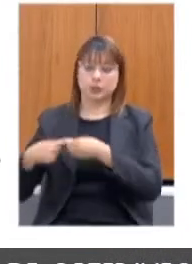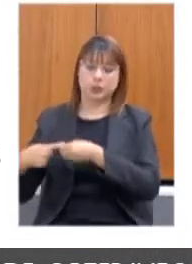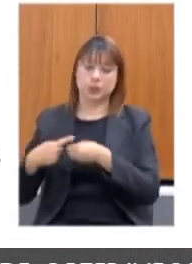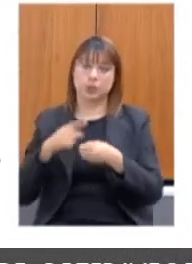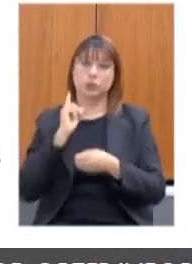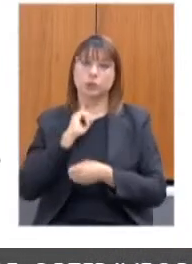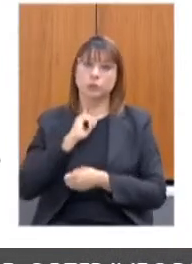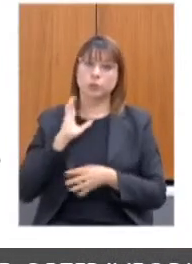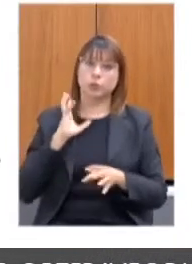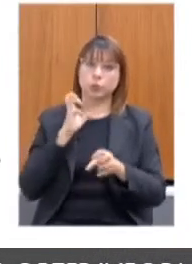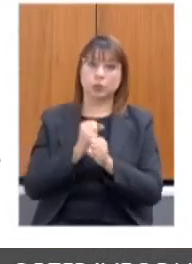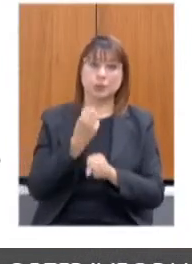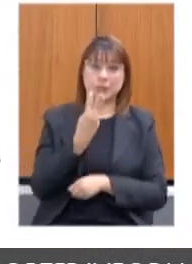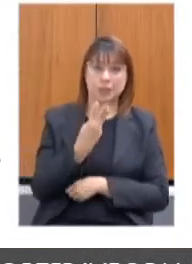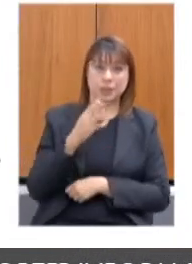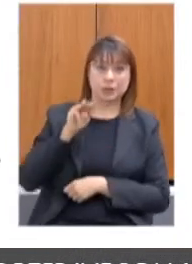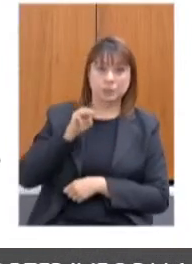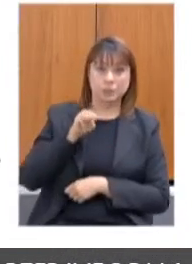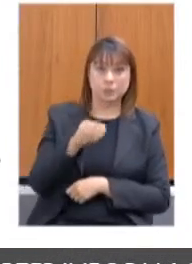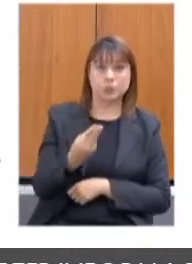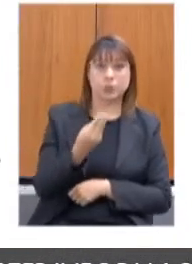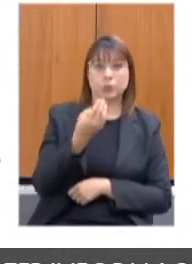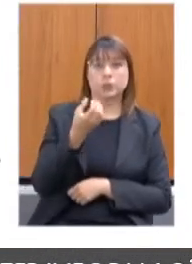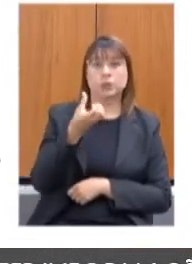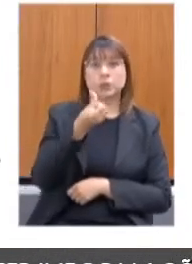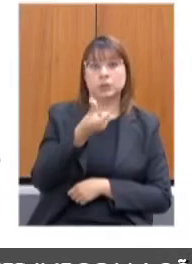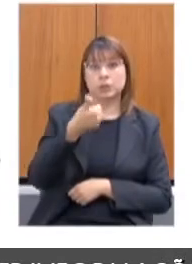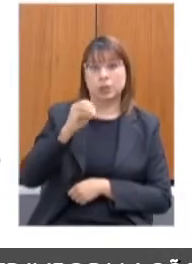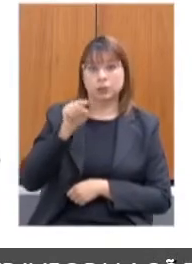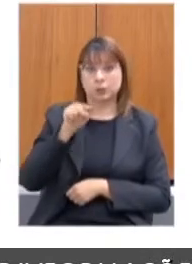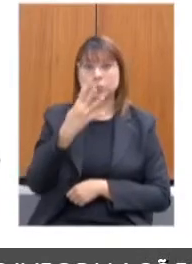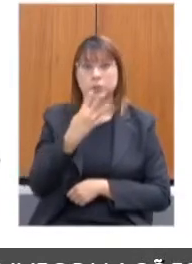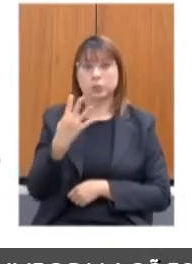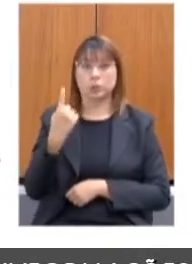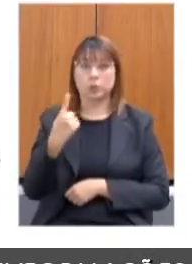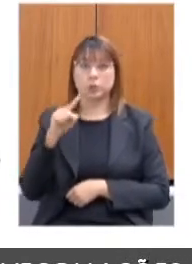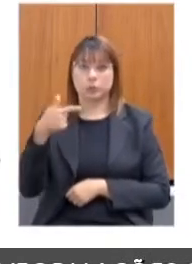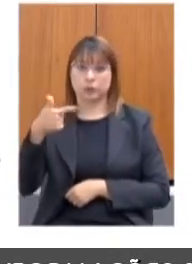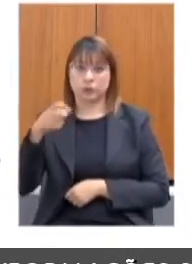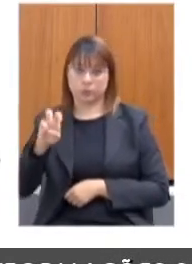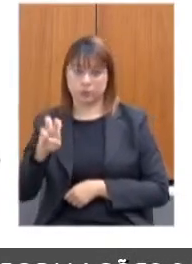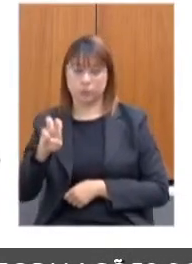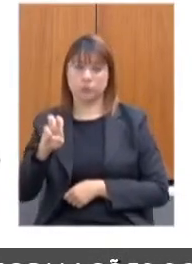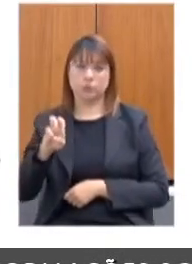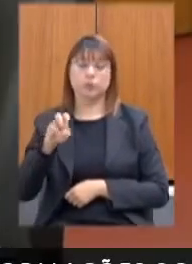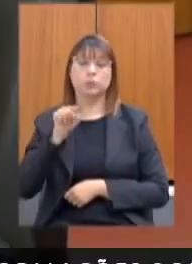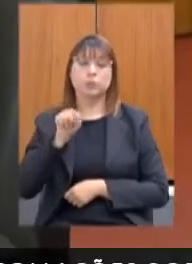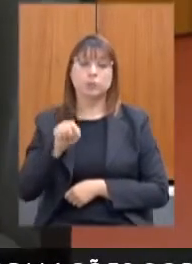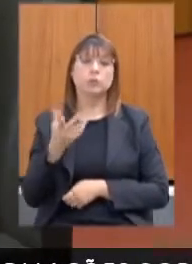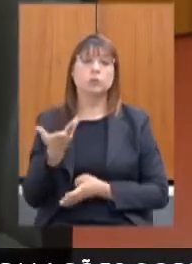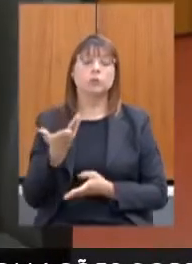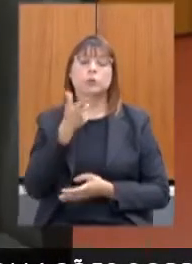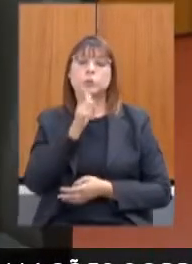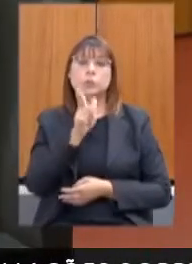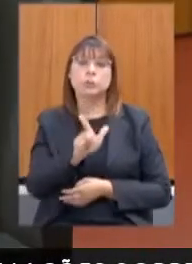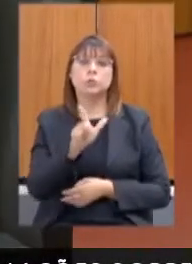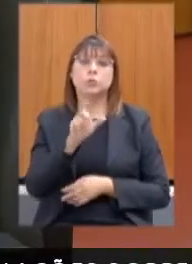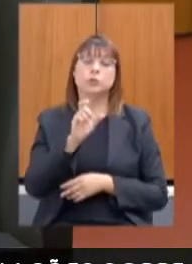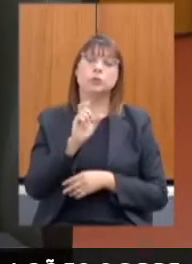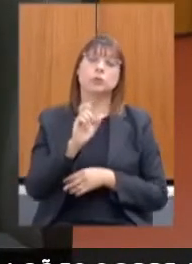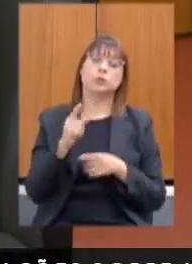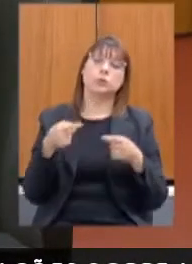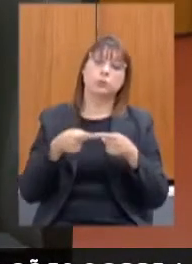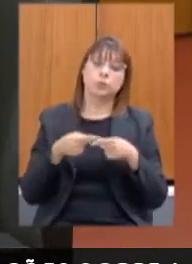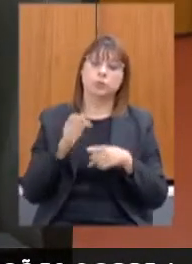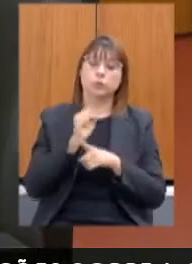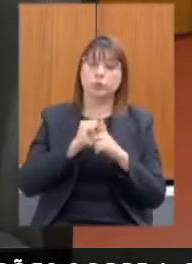.610.441,25. Isso foi para atender medidas sócio-assistenciais